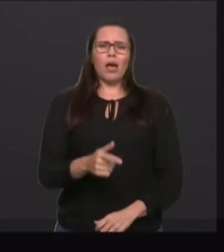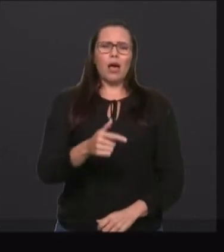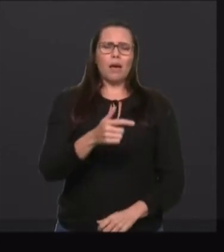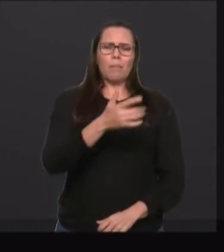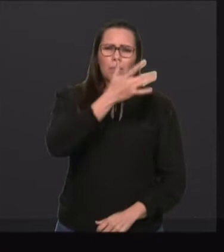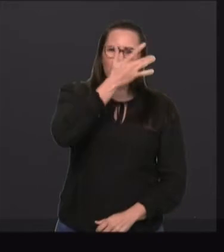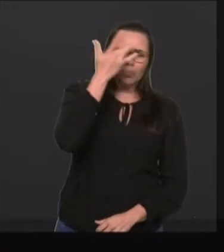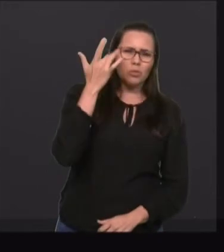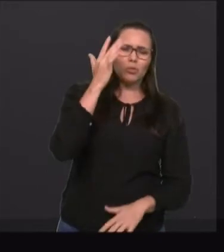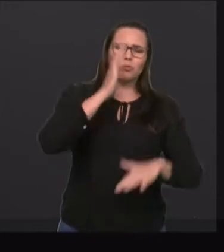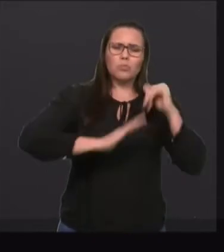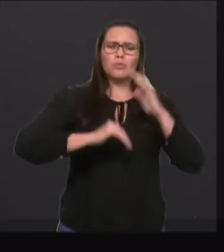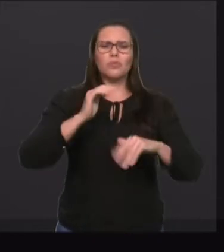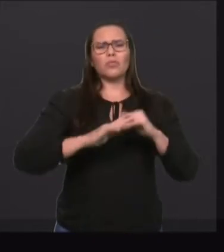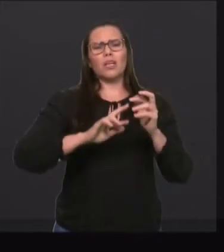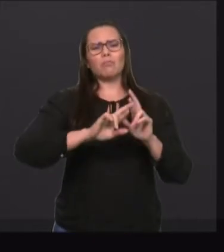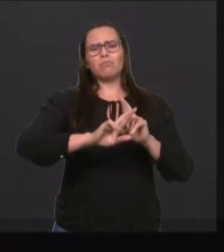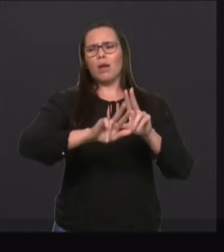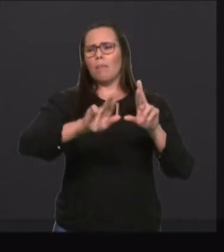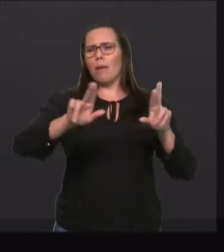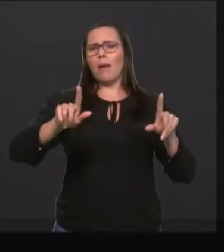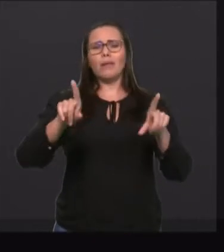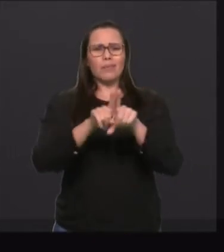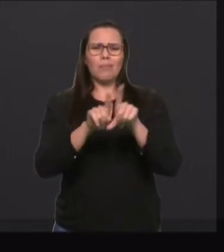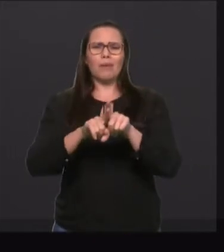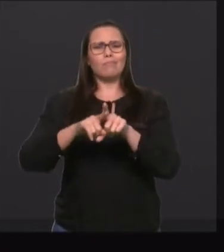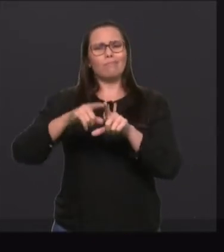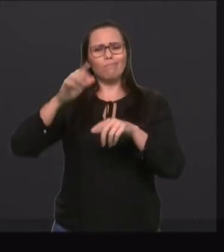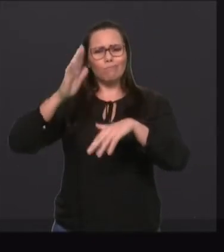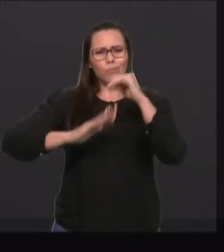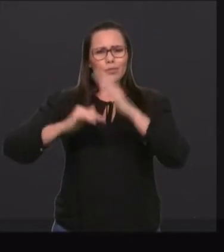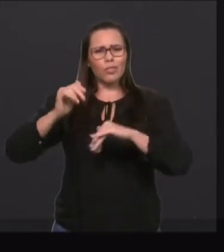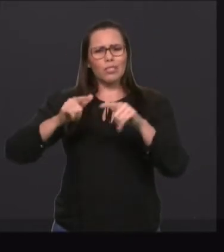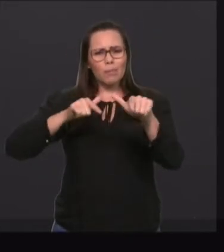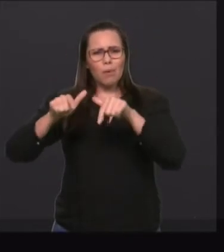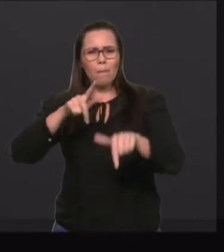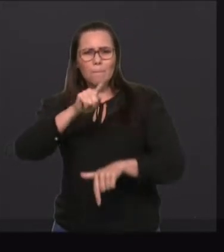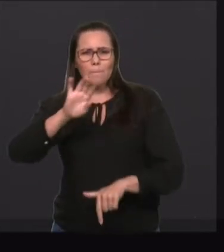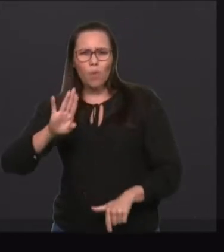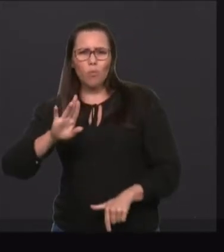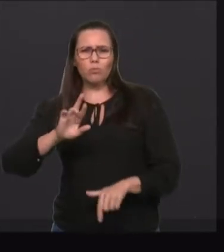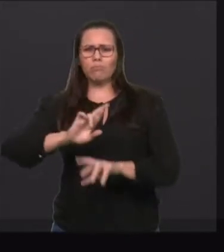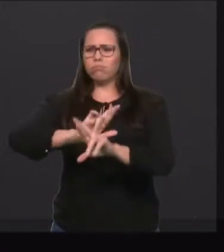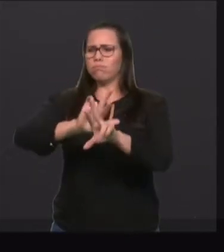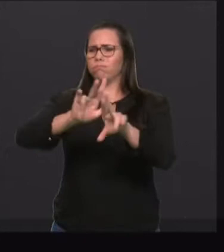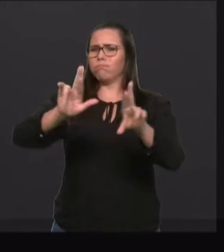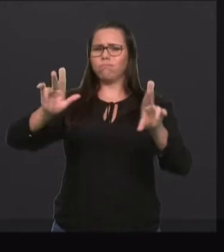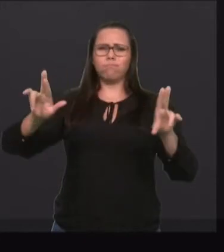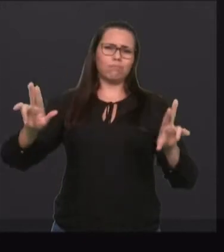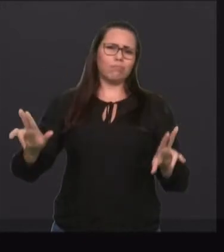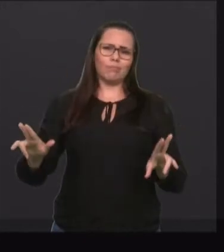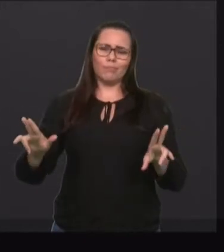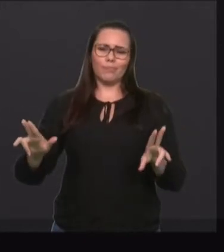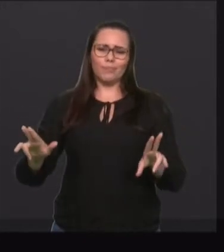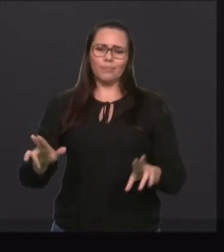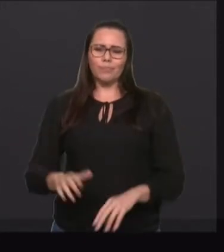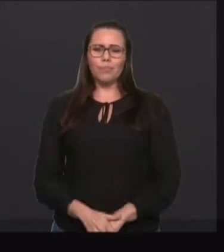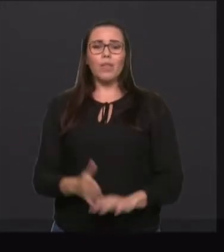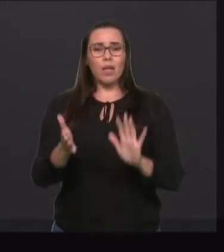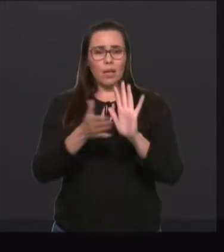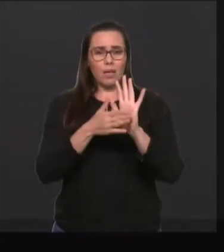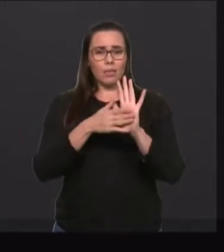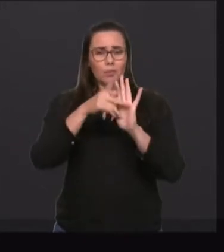nas mais diversas áreas, de acordo com a atuação dos mais diversos parlamentares. Esta matéria tem uma relevância,